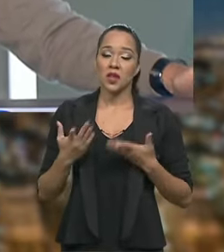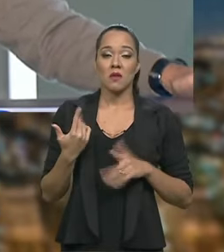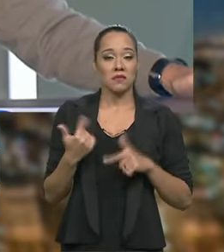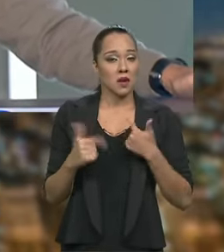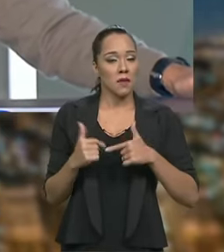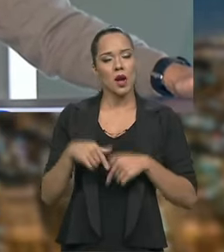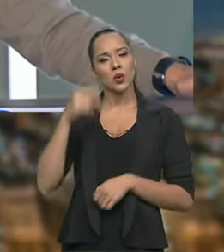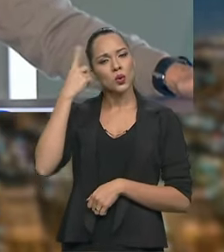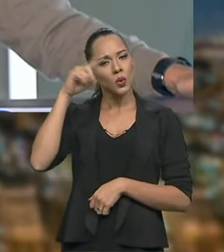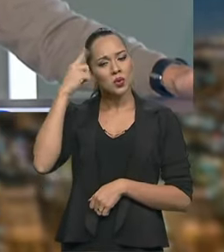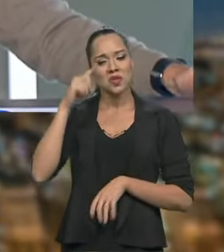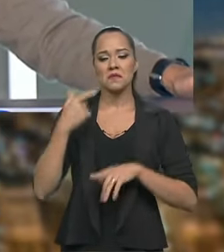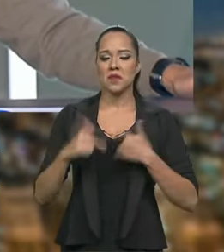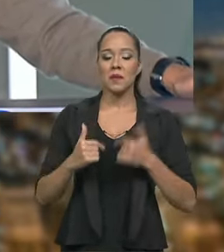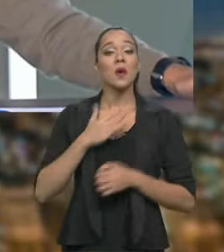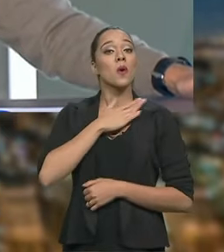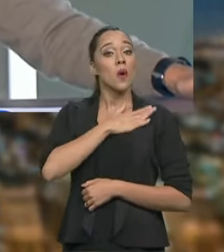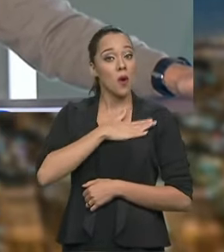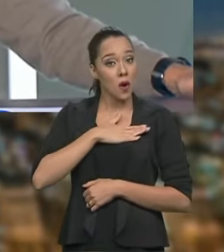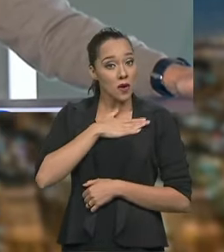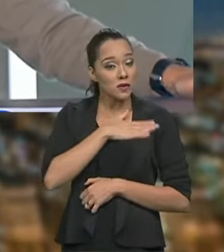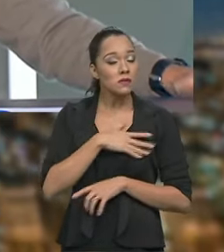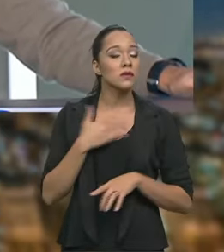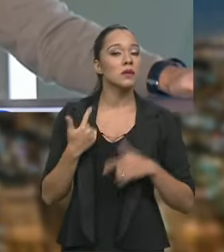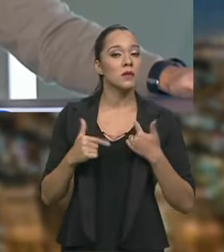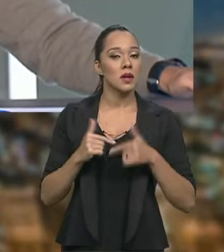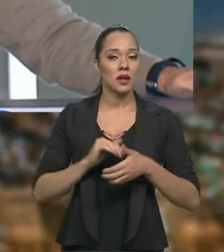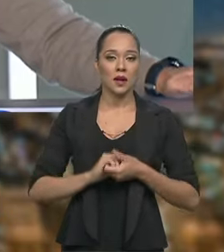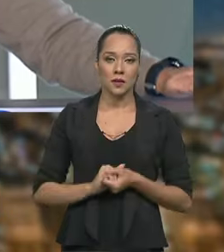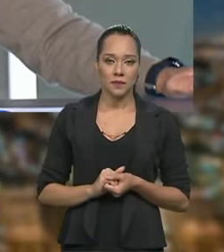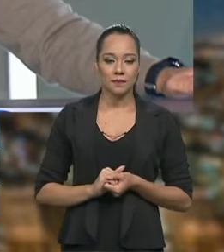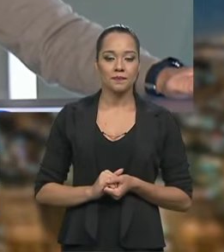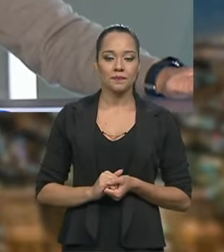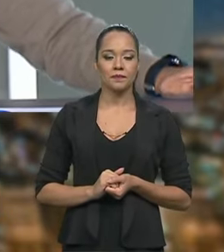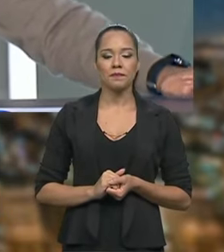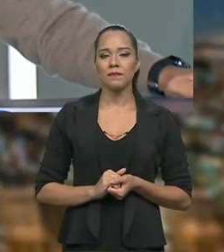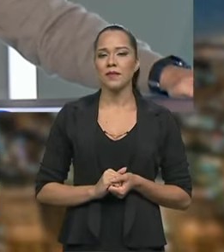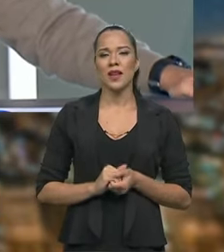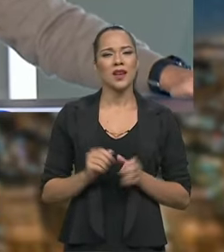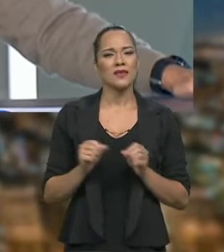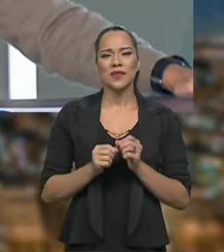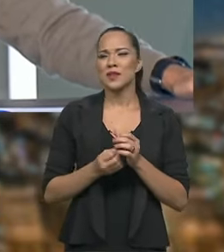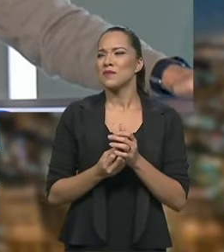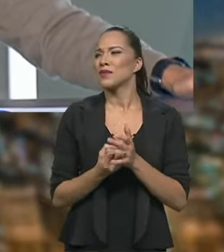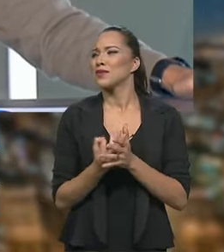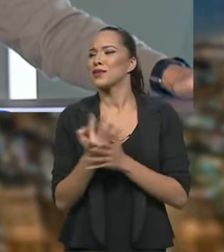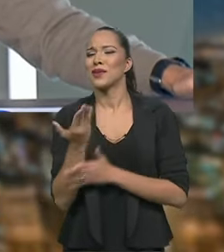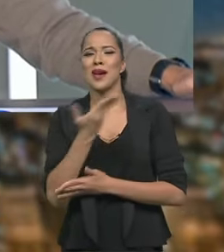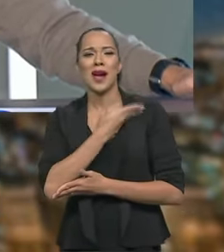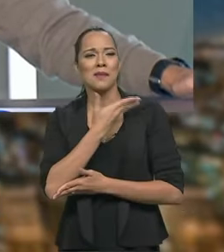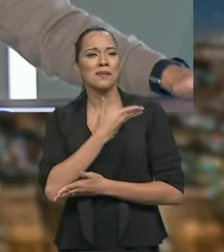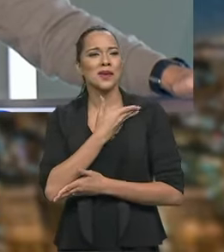todos os dias, gosto, fiz infinidade de amigos,